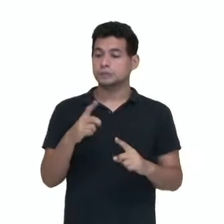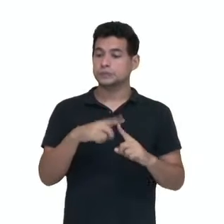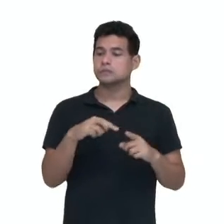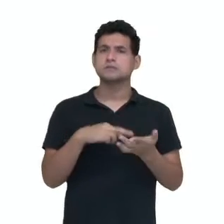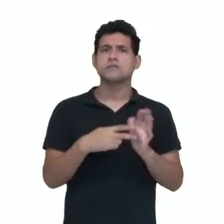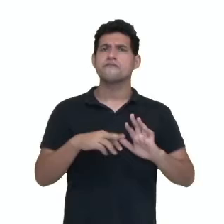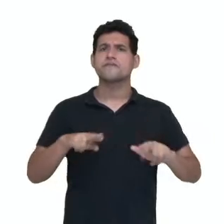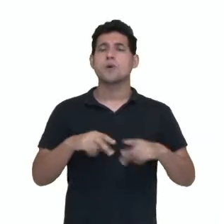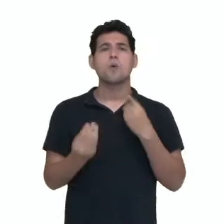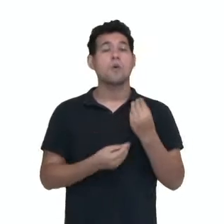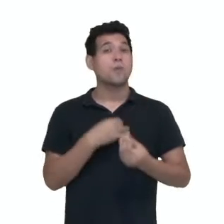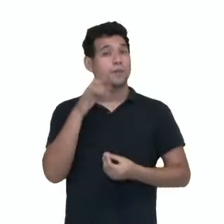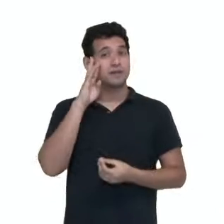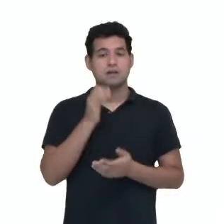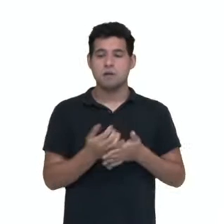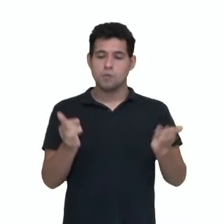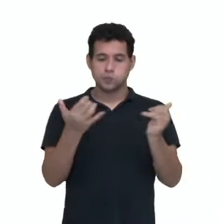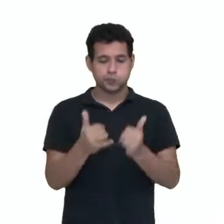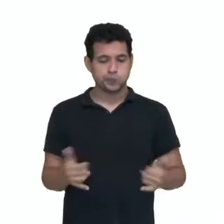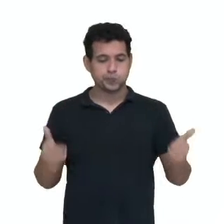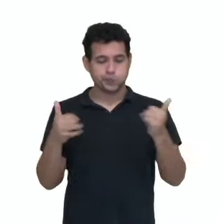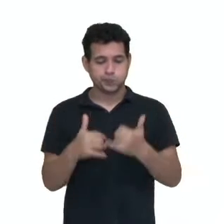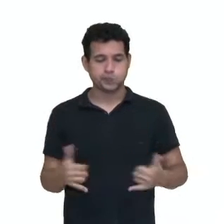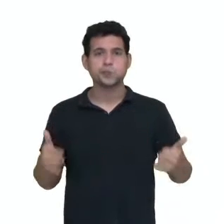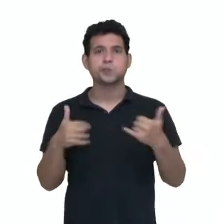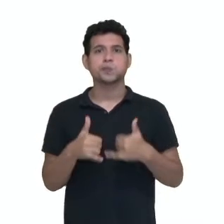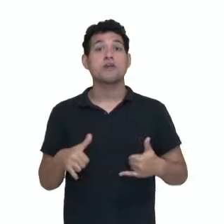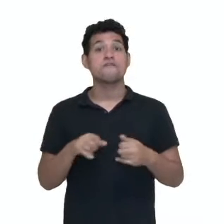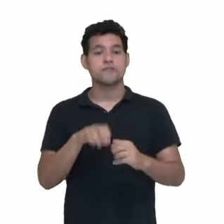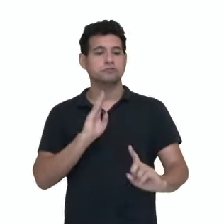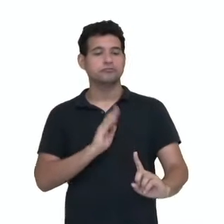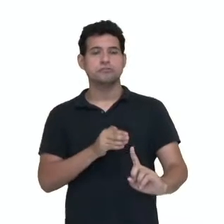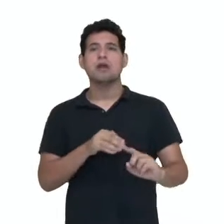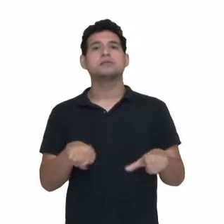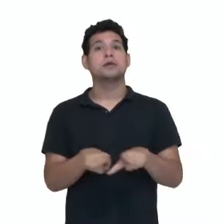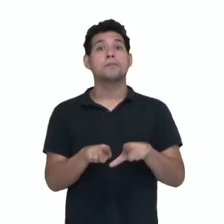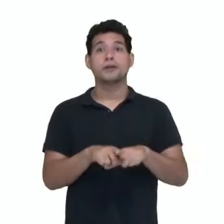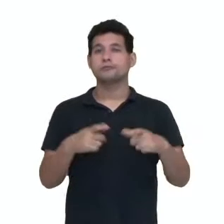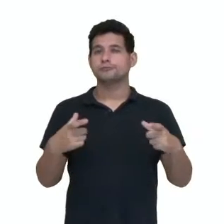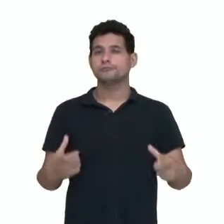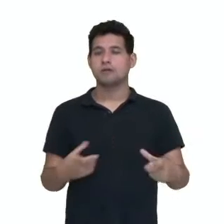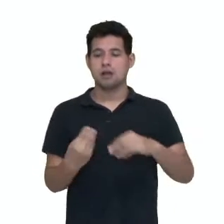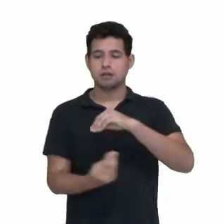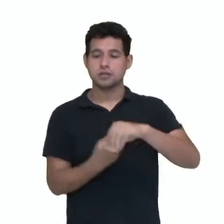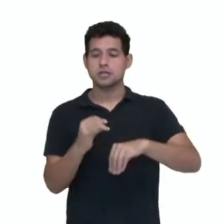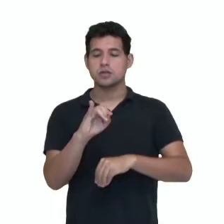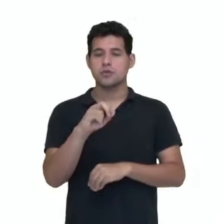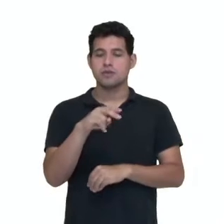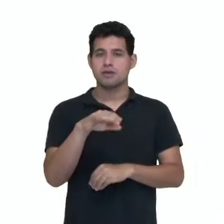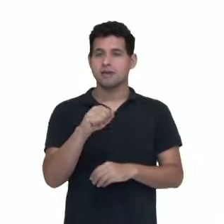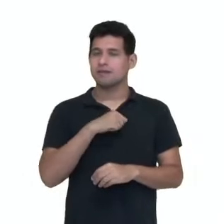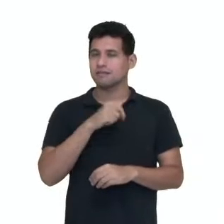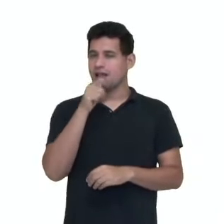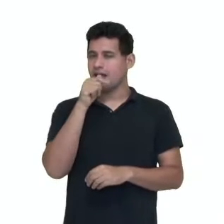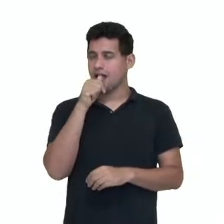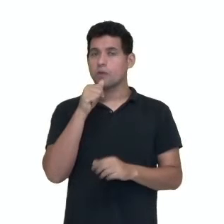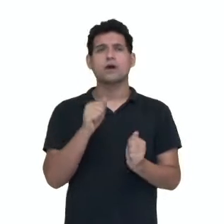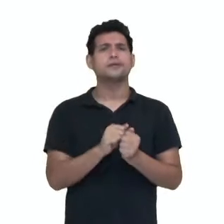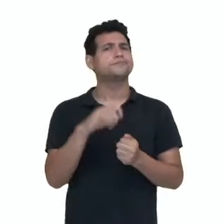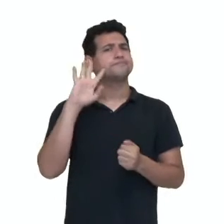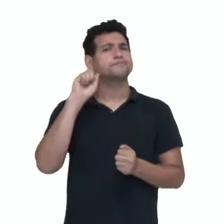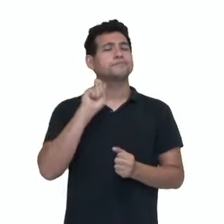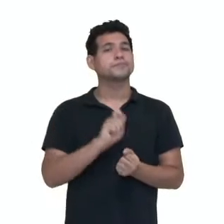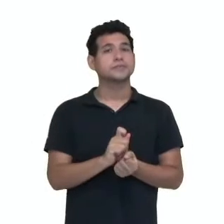ocorre quando a descarga elétrica é realizada diretamente em uma substância iônica dissolvida em água, onde